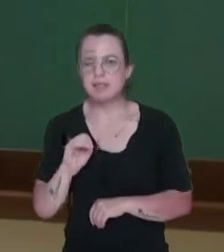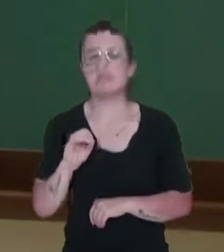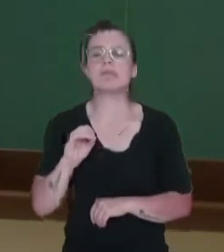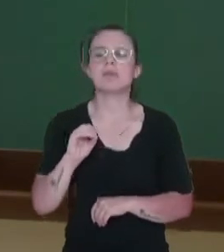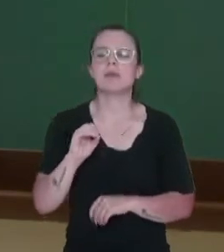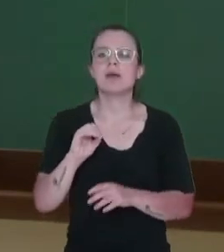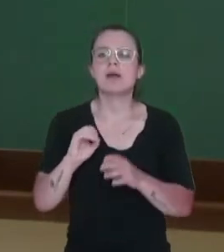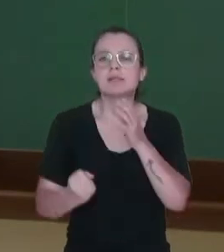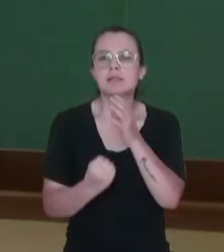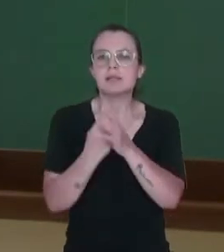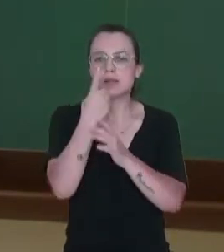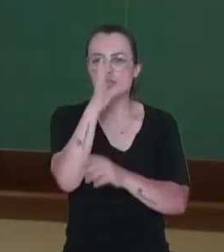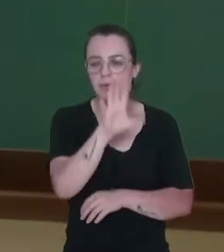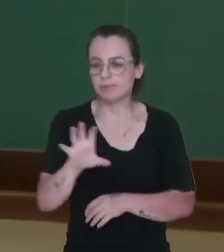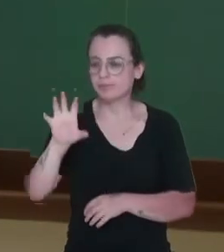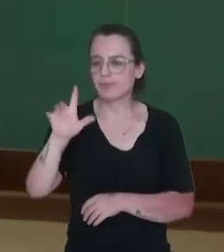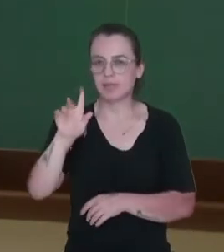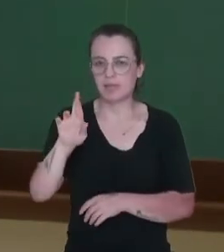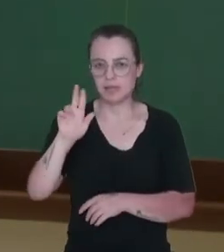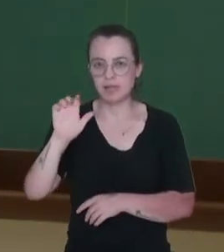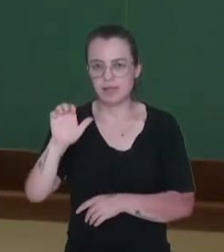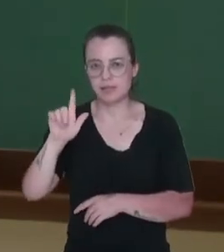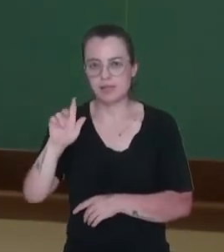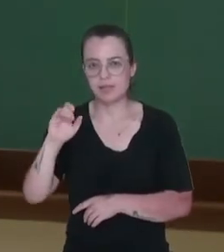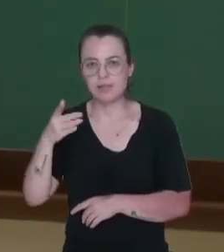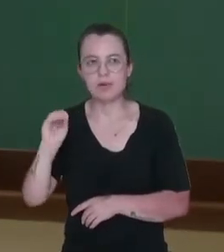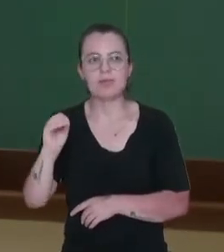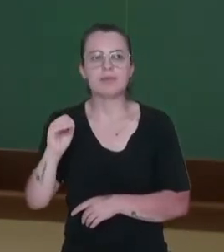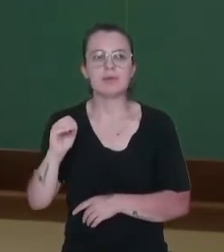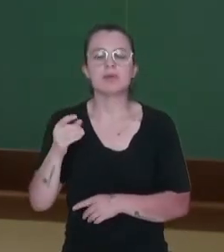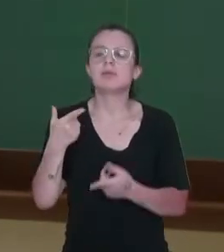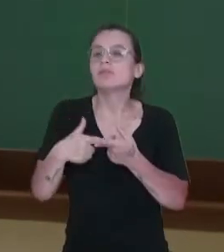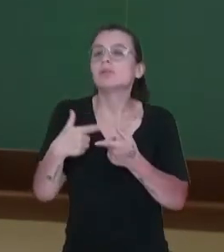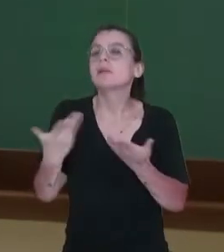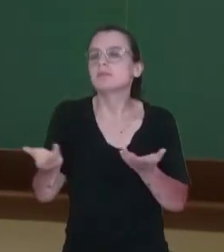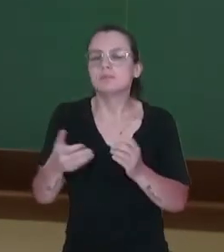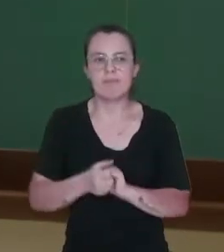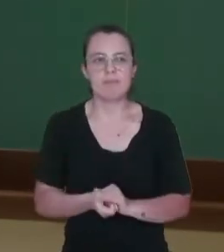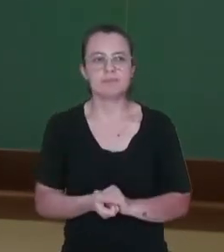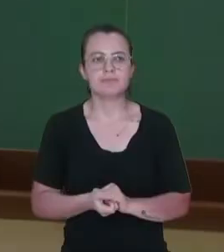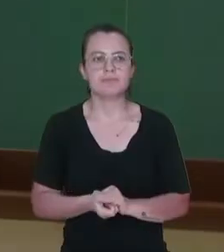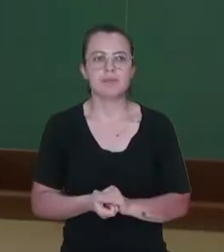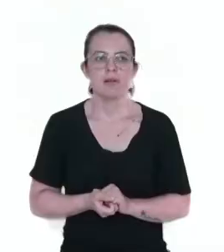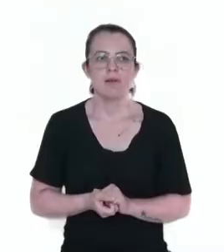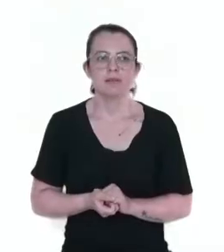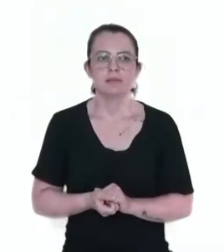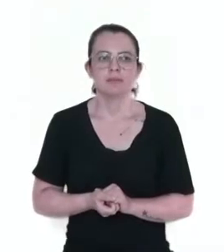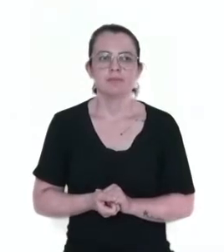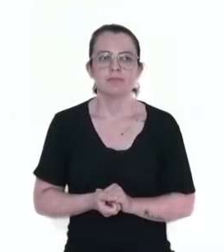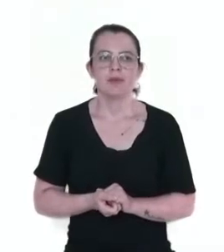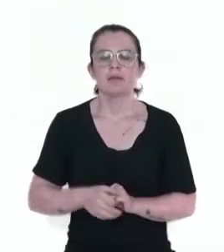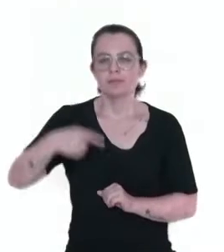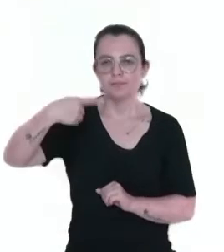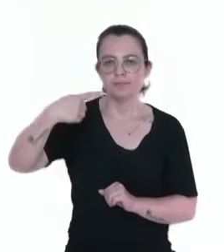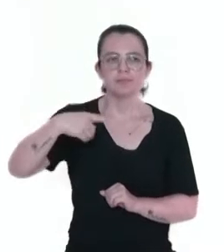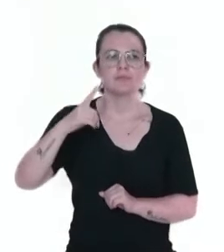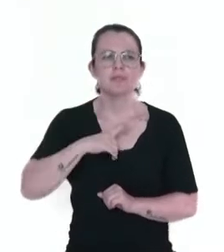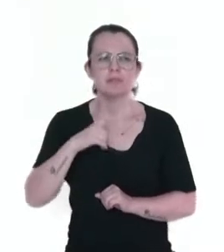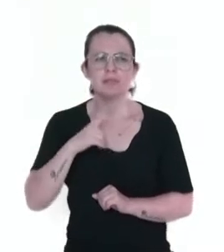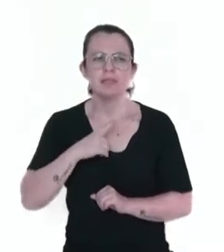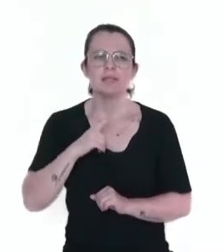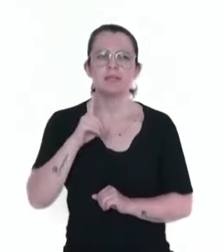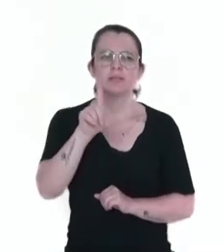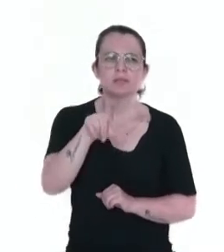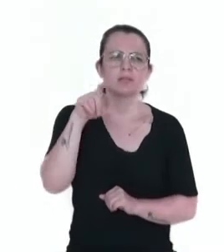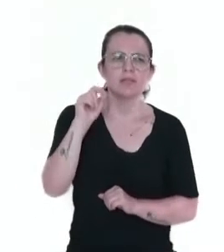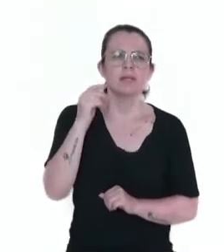criadas, né? Então ali nós temos como resposta critérios naturais, socioeconômicos, demográficos, aqueles